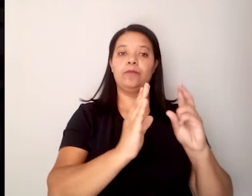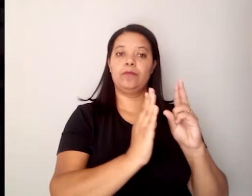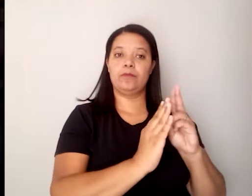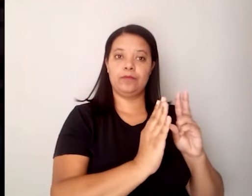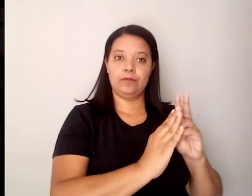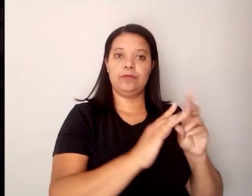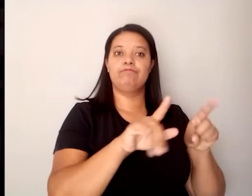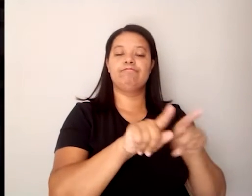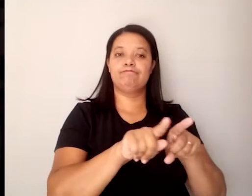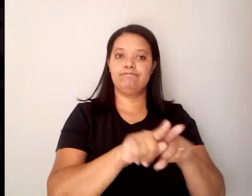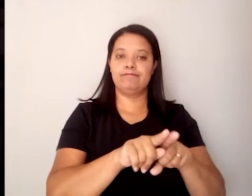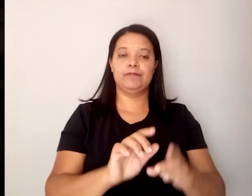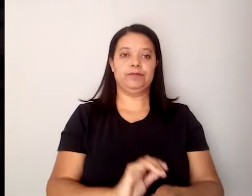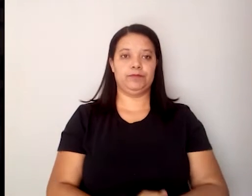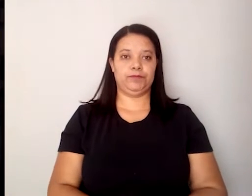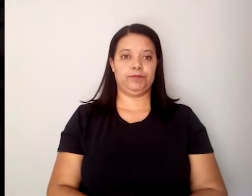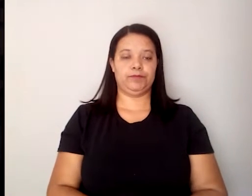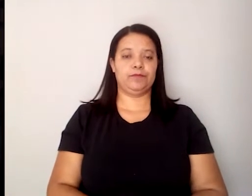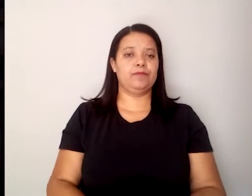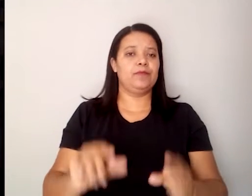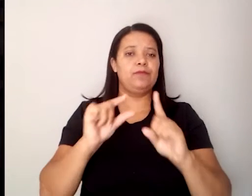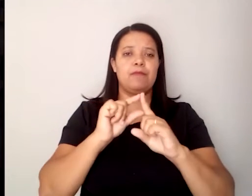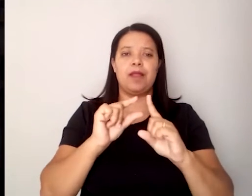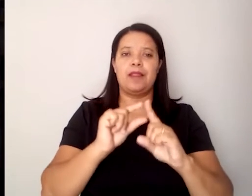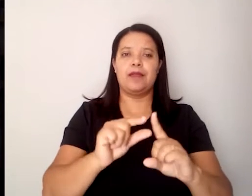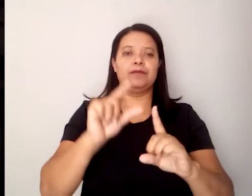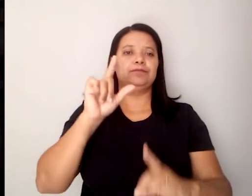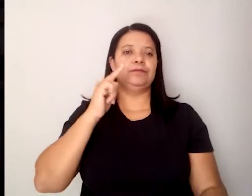e palavras, línguas,